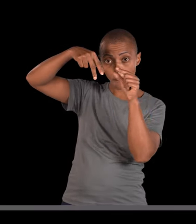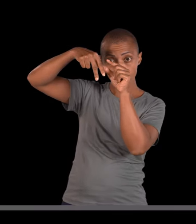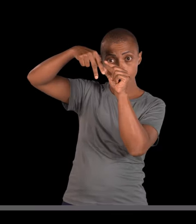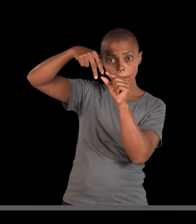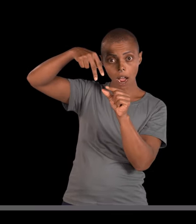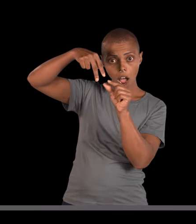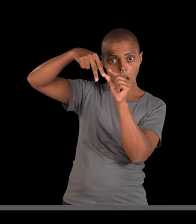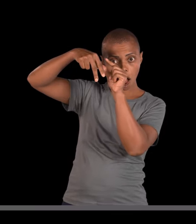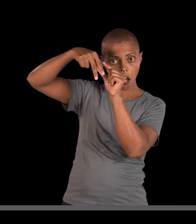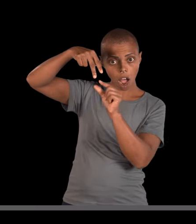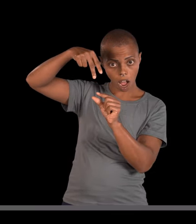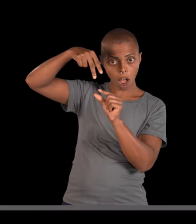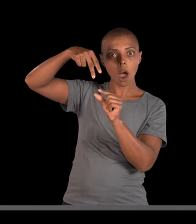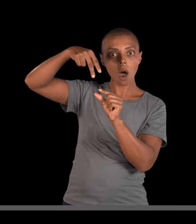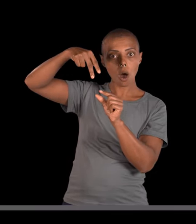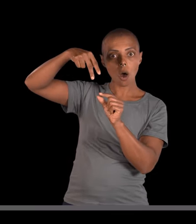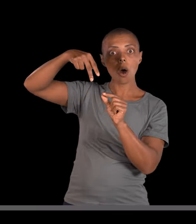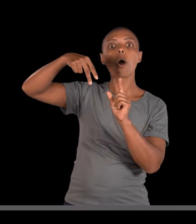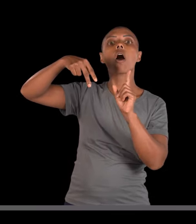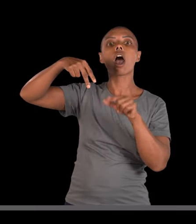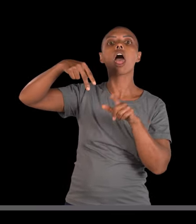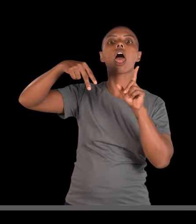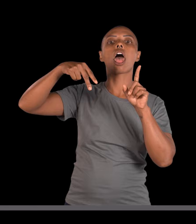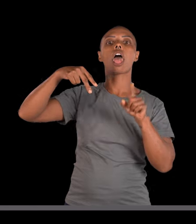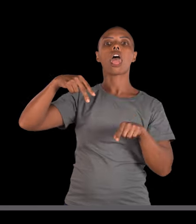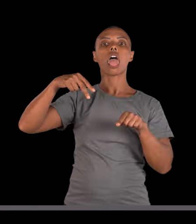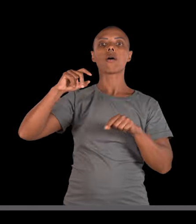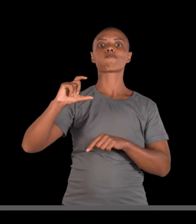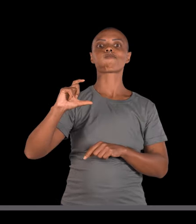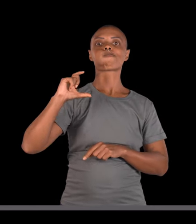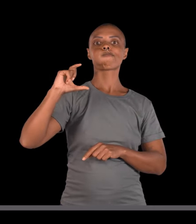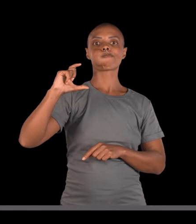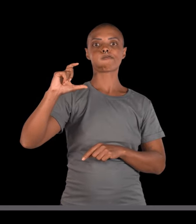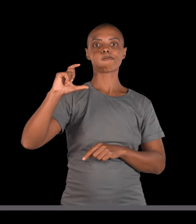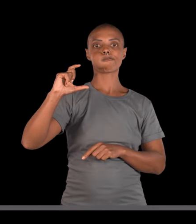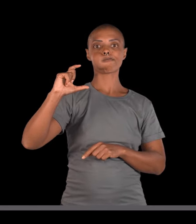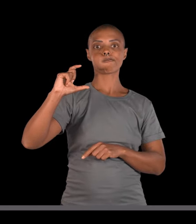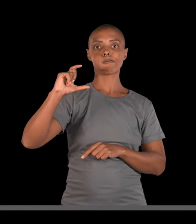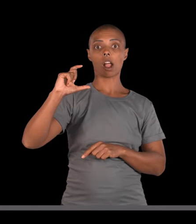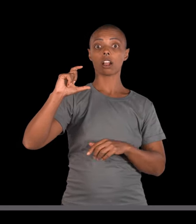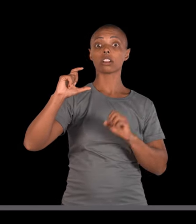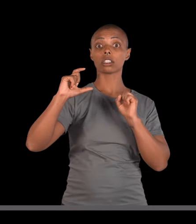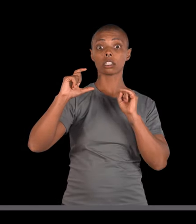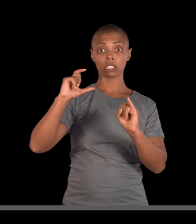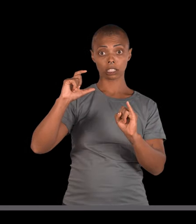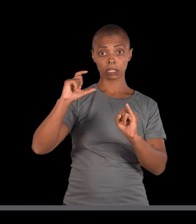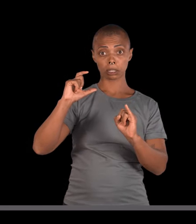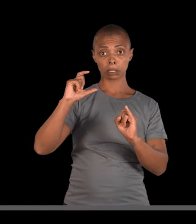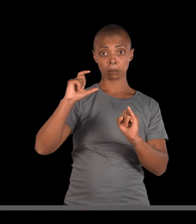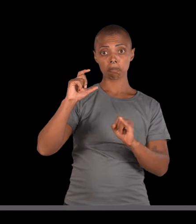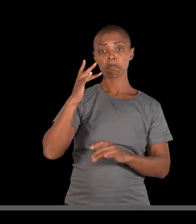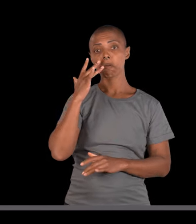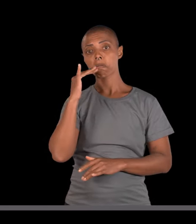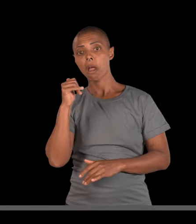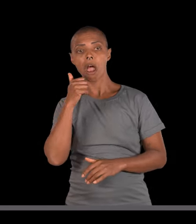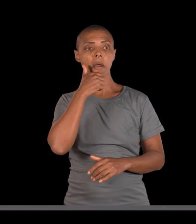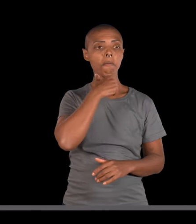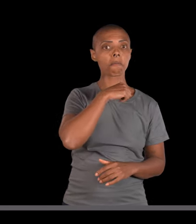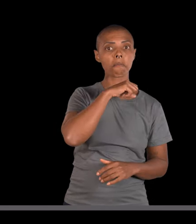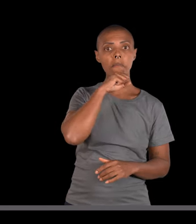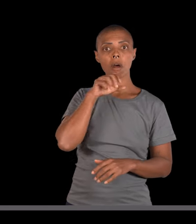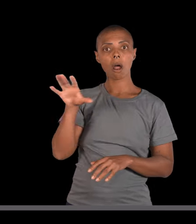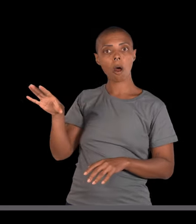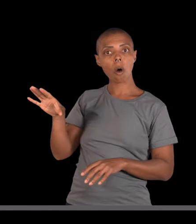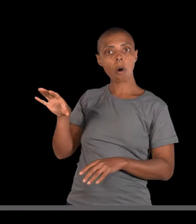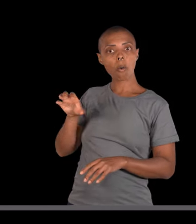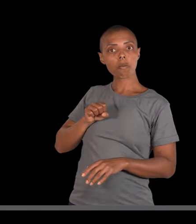gene, que vai fazer essa situação aqui, ele é dominante. Então, basta você receber uma cópia dele ou